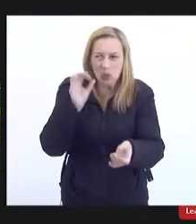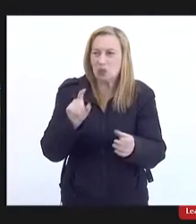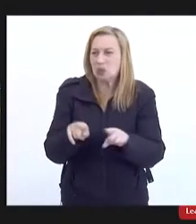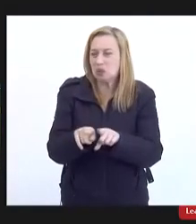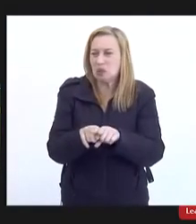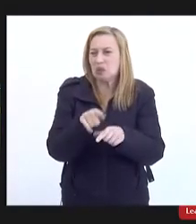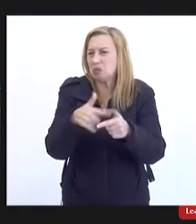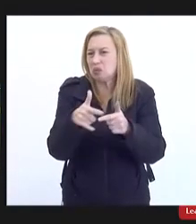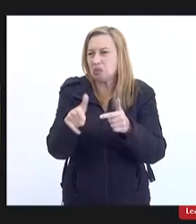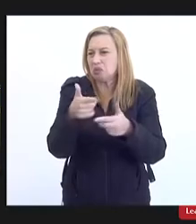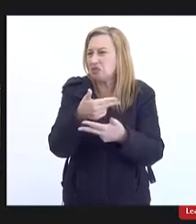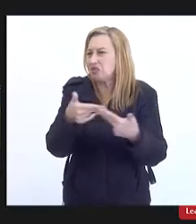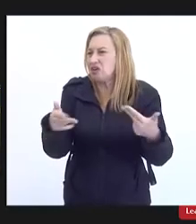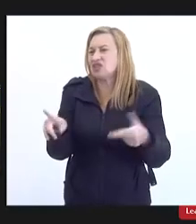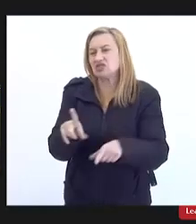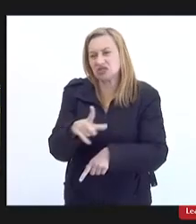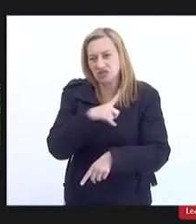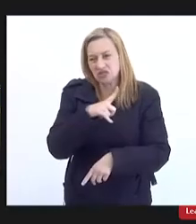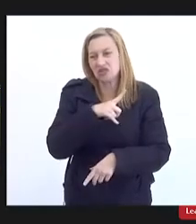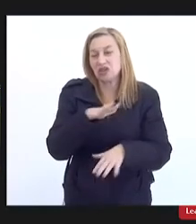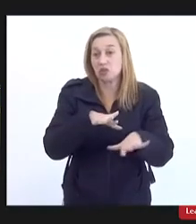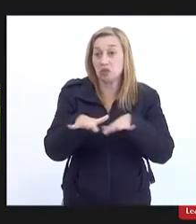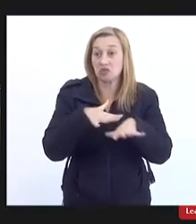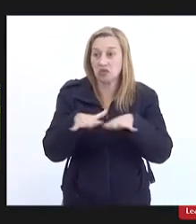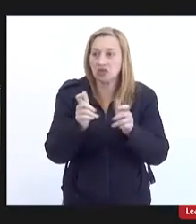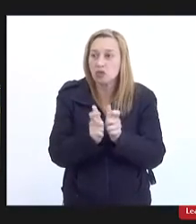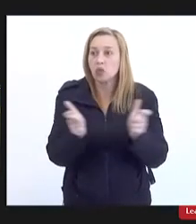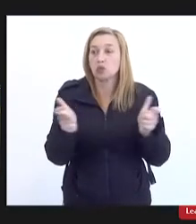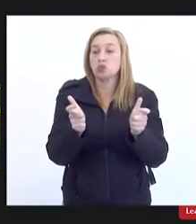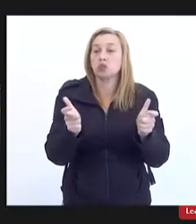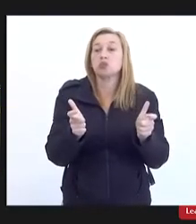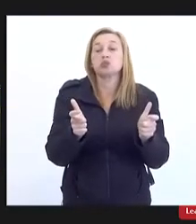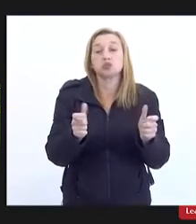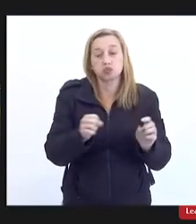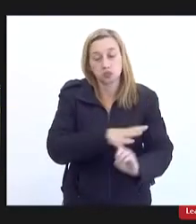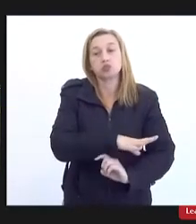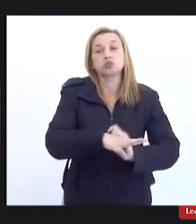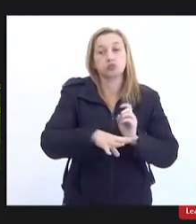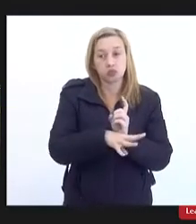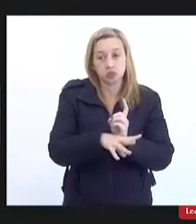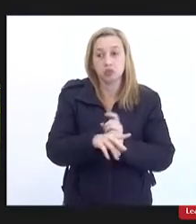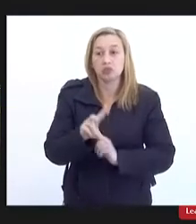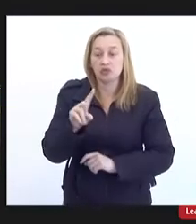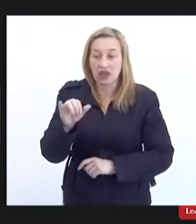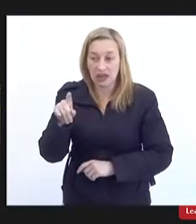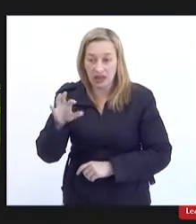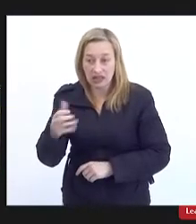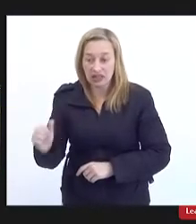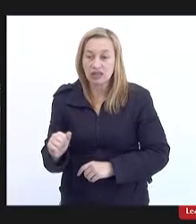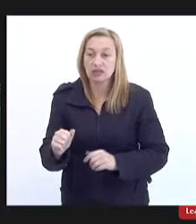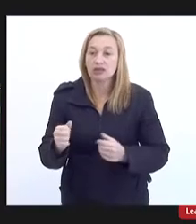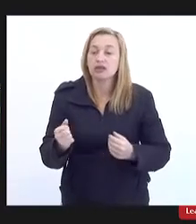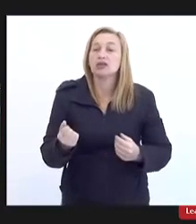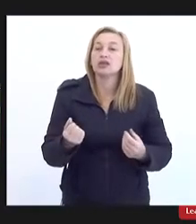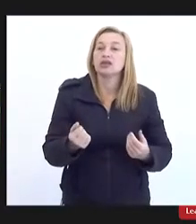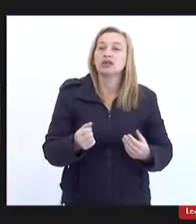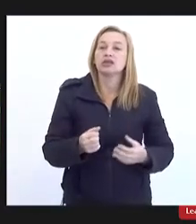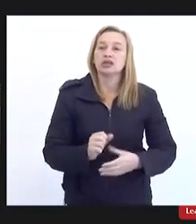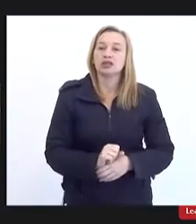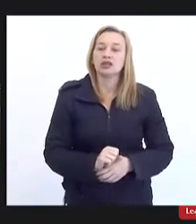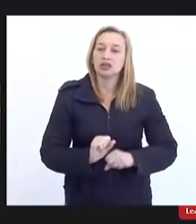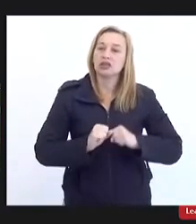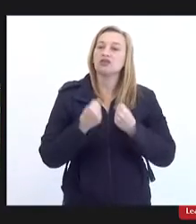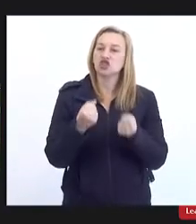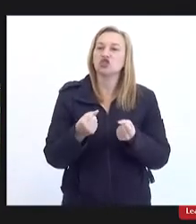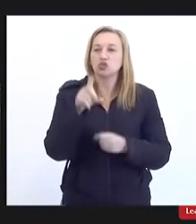problemas que fizeram com que houvesse uma mobilização grande por parte da sociedade valenciana para defendendo o direito o direito